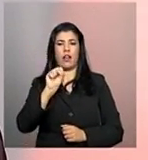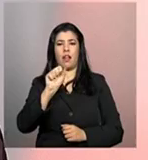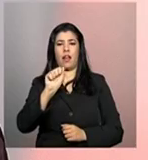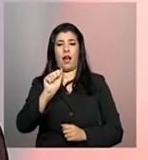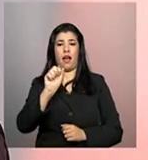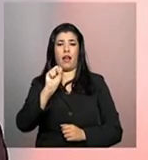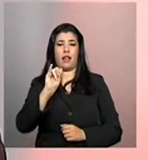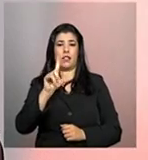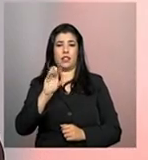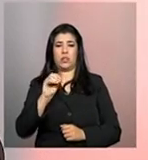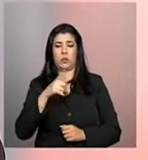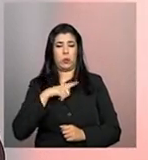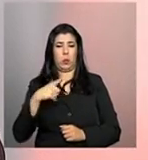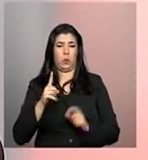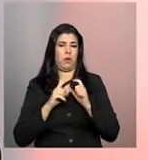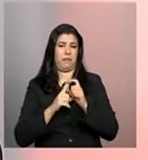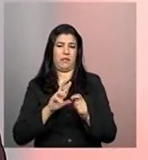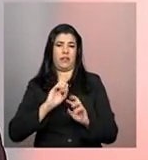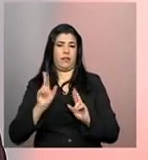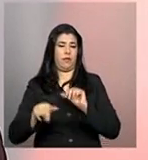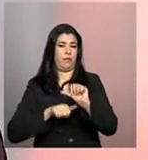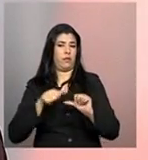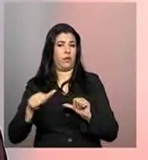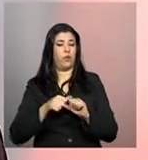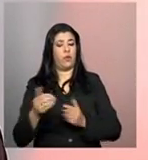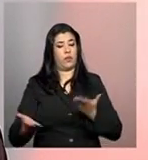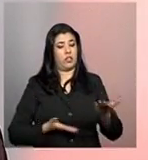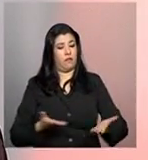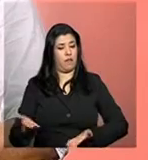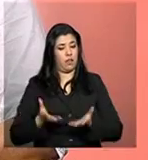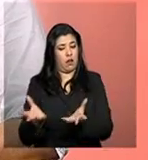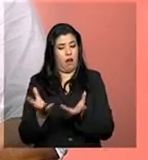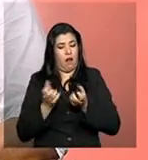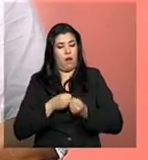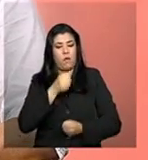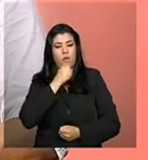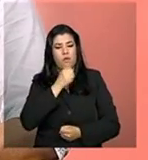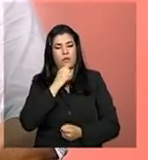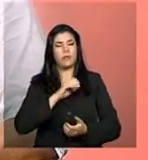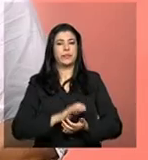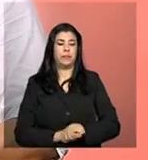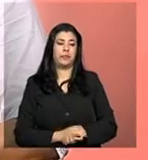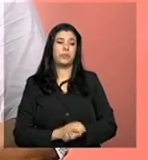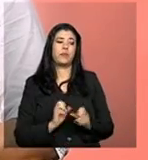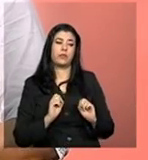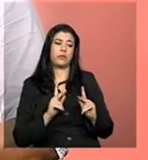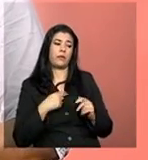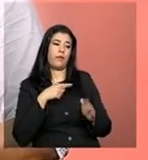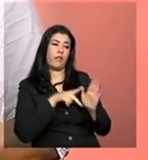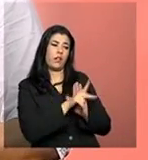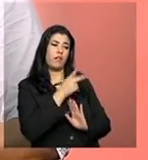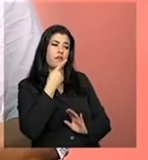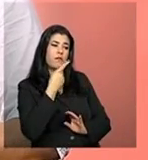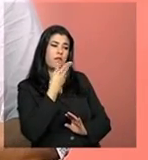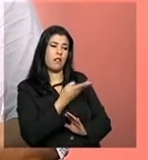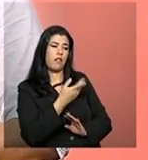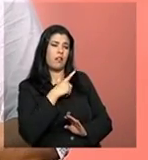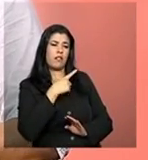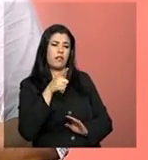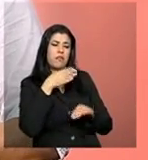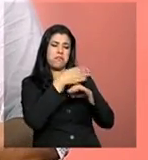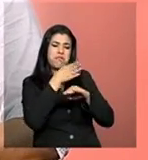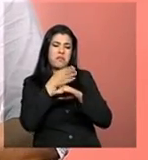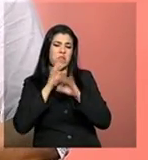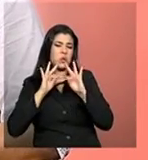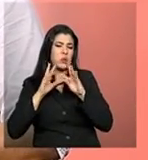mais essa palavra, mas são os serviços de acolhimento para os idosos. Bom, você disse aí que não estão presentes em todos